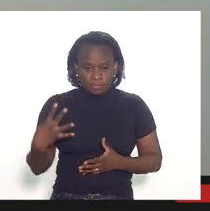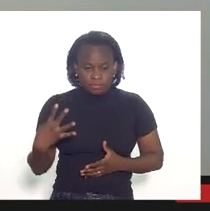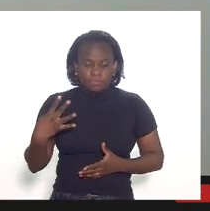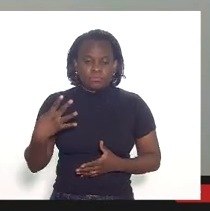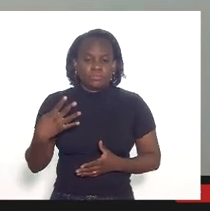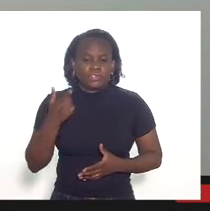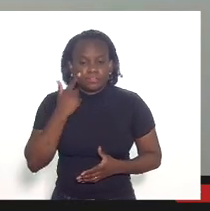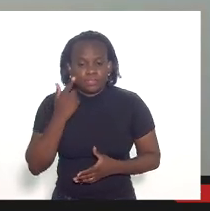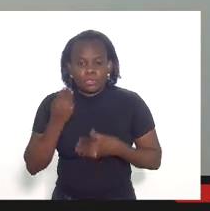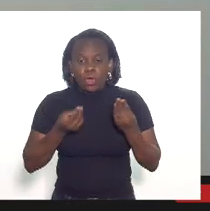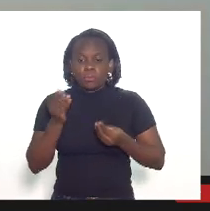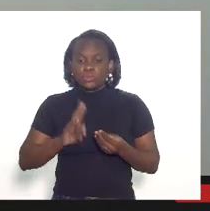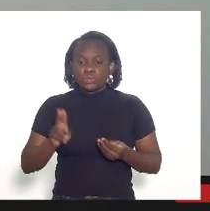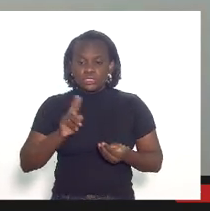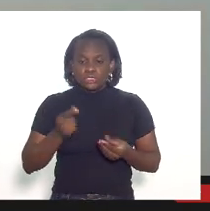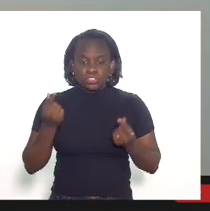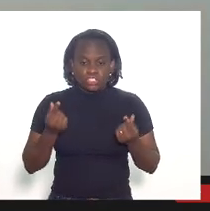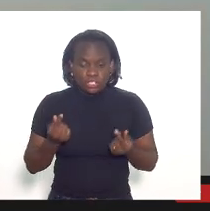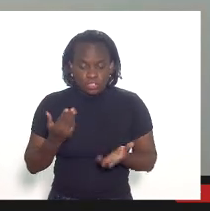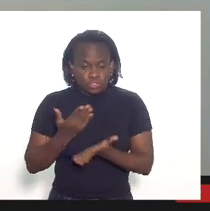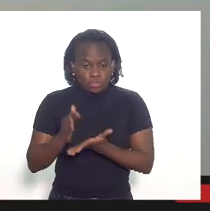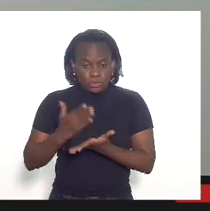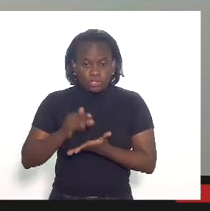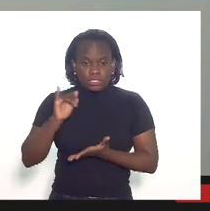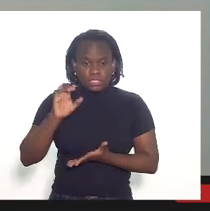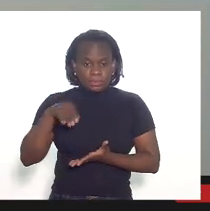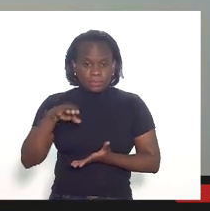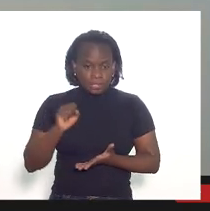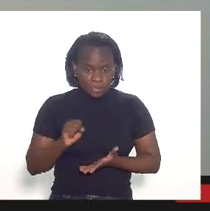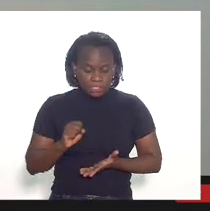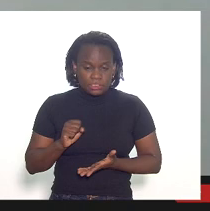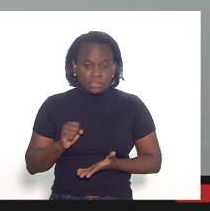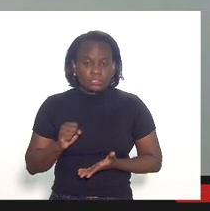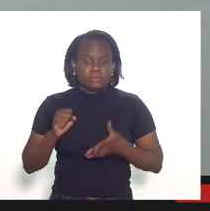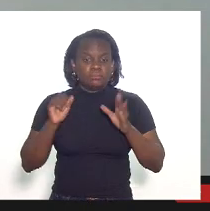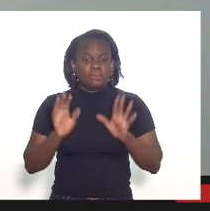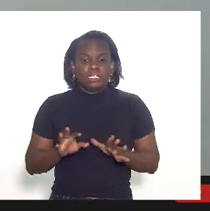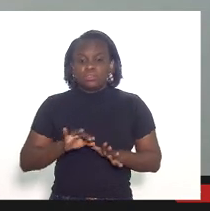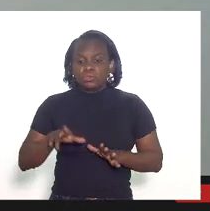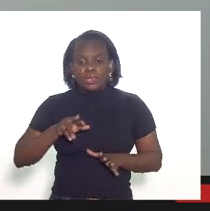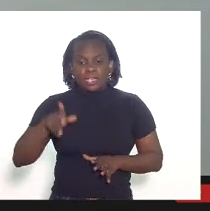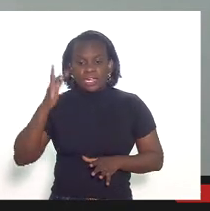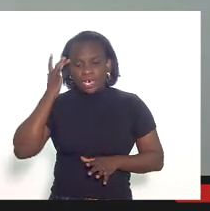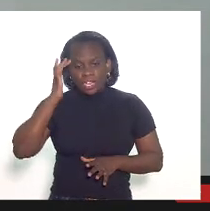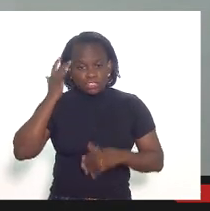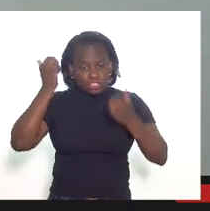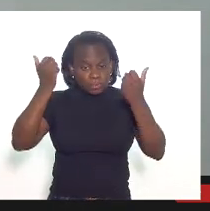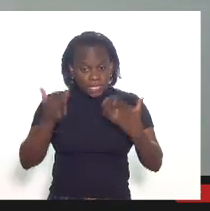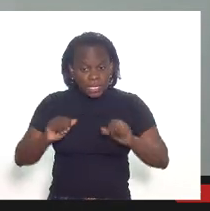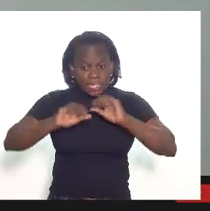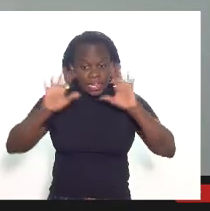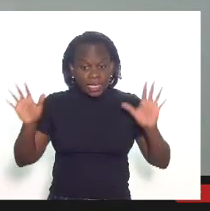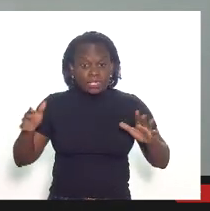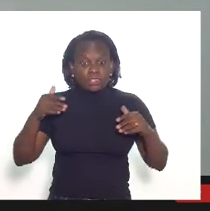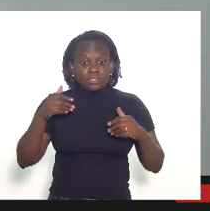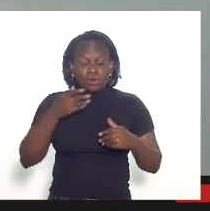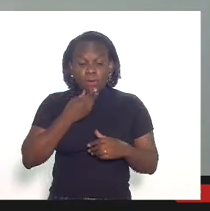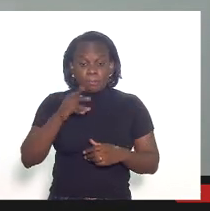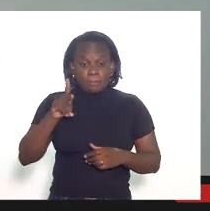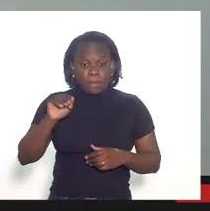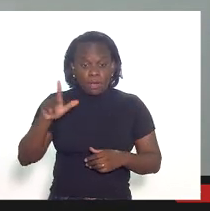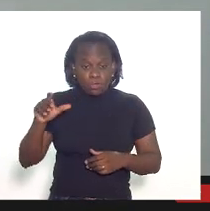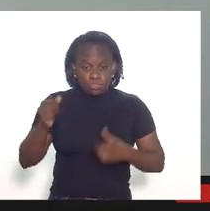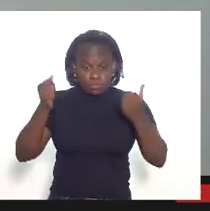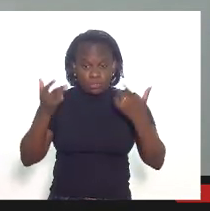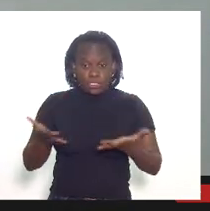como foi utilizado os saldos credores do ICMS mas isso não é um machismo eu quero assim deixar para os senhores deputados que aquilo que o doutor Paulo trouxe